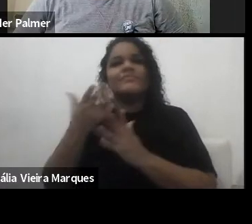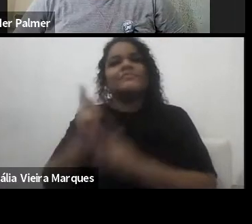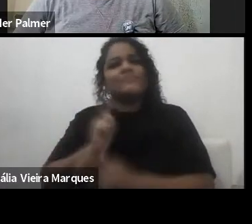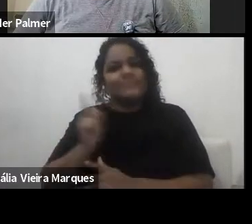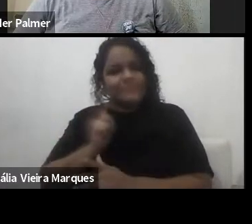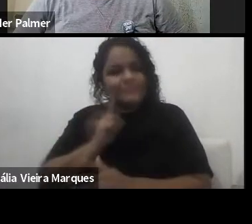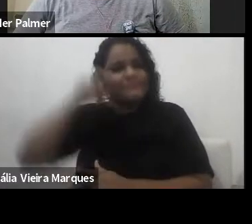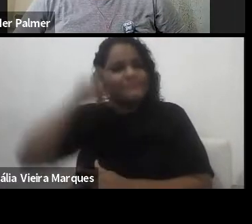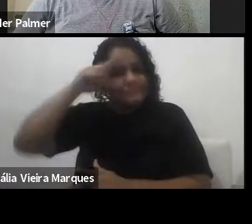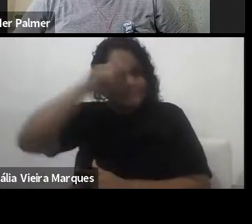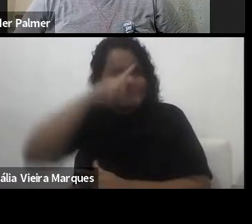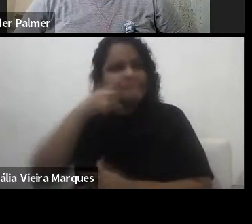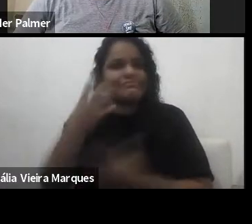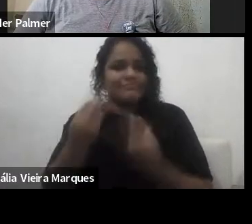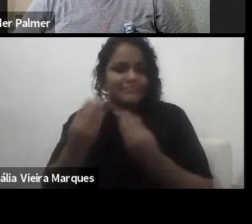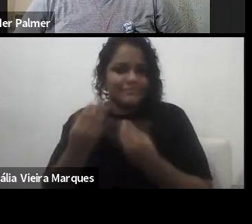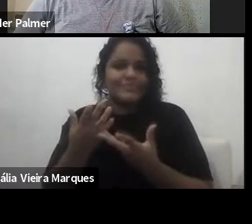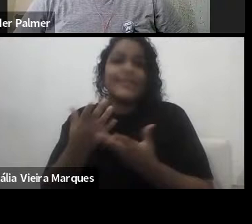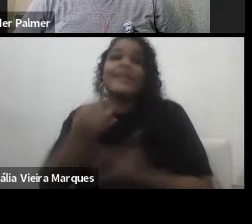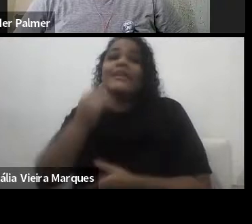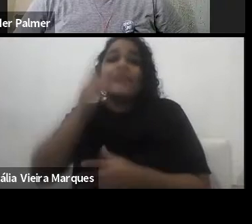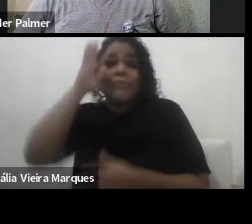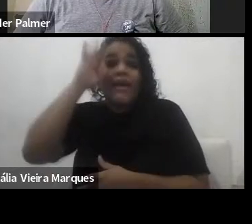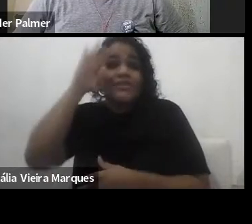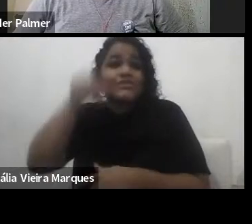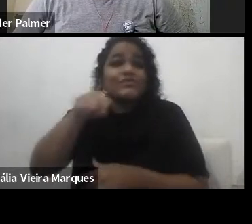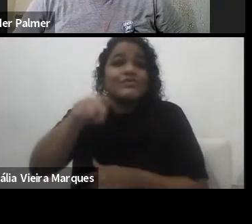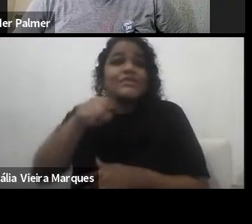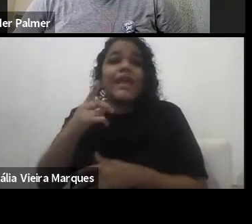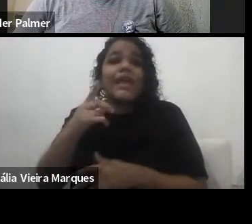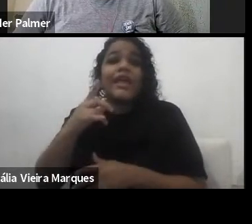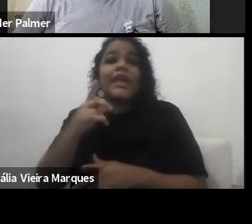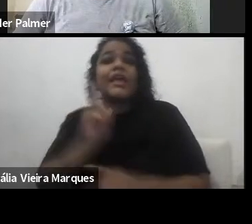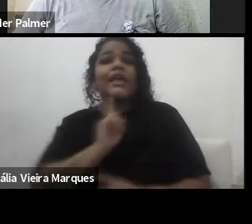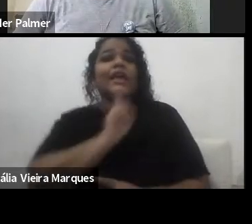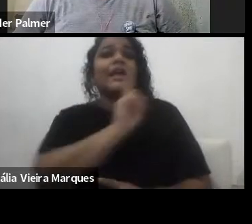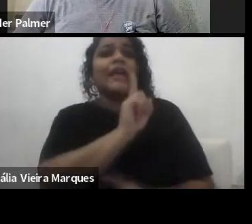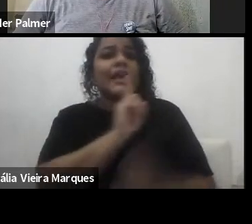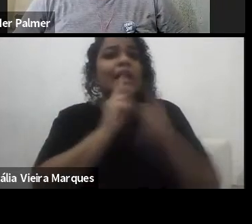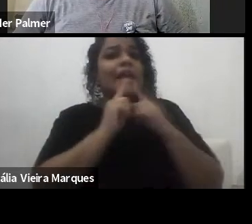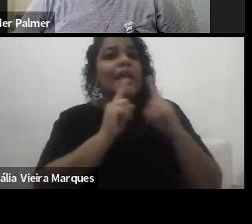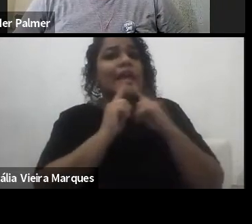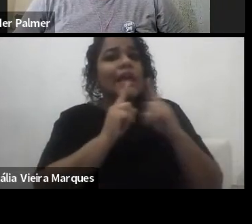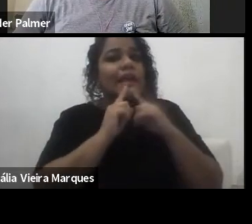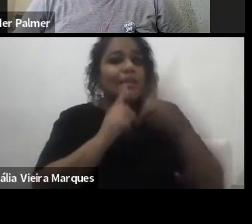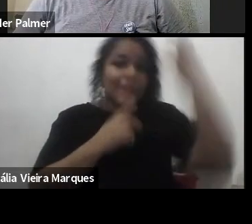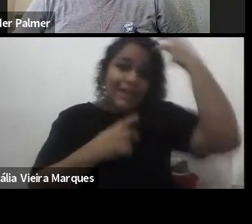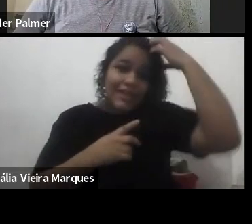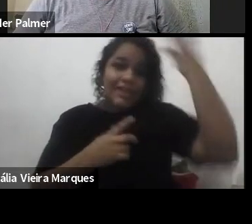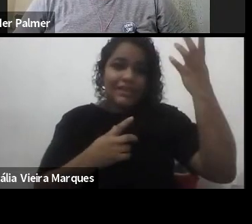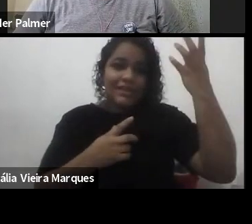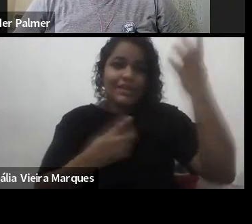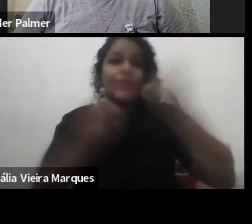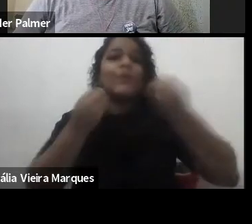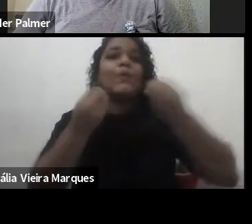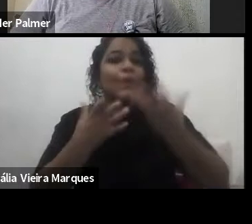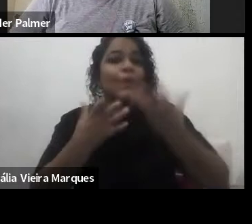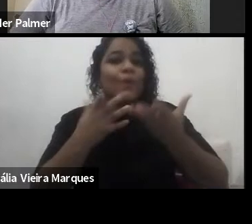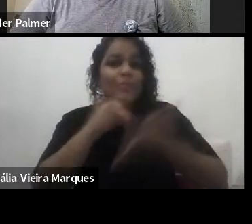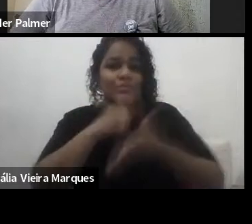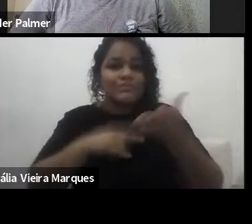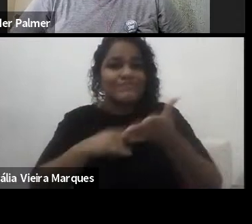para o rei, então, como que você vai mandar toda aquela documentação, como que você vai